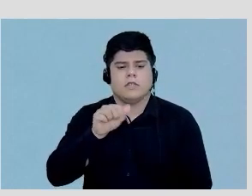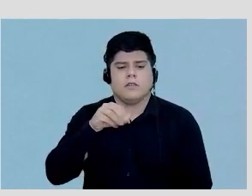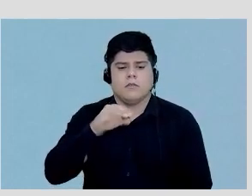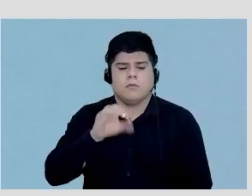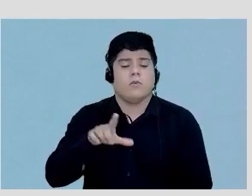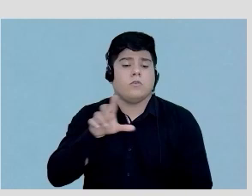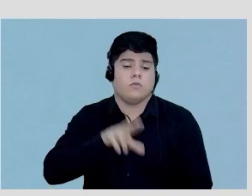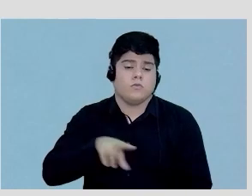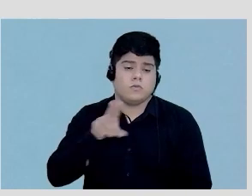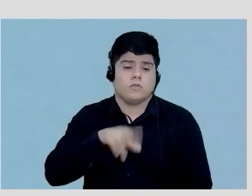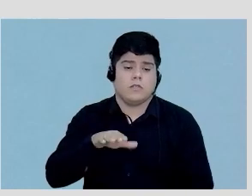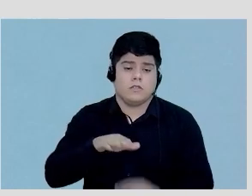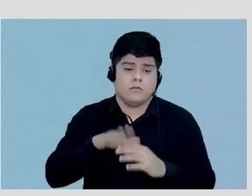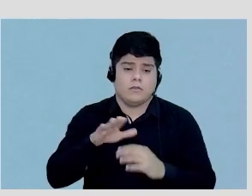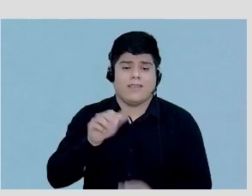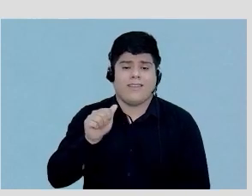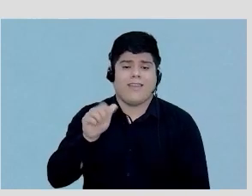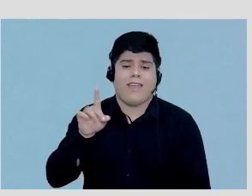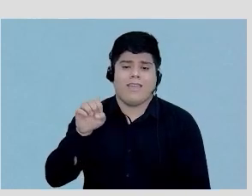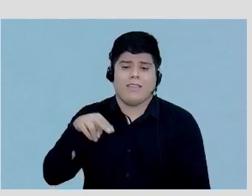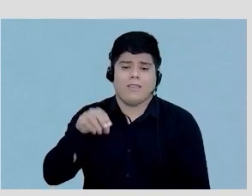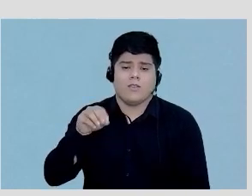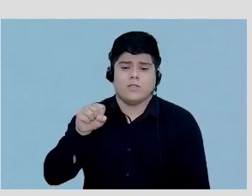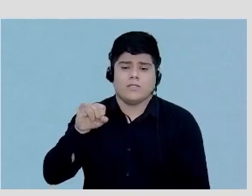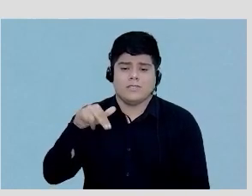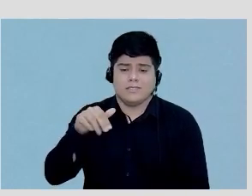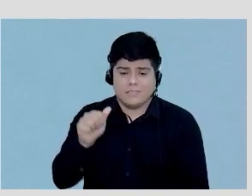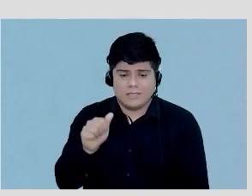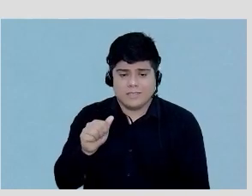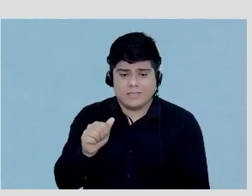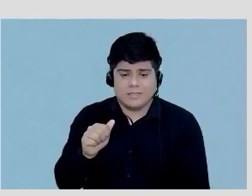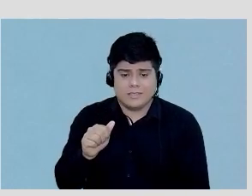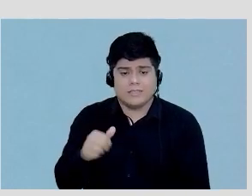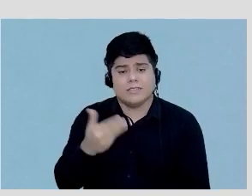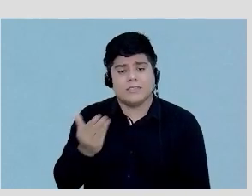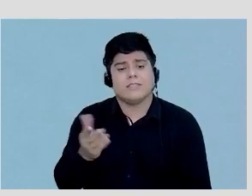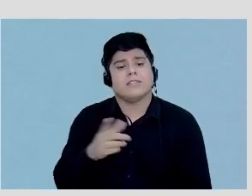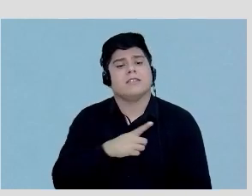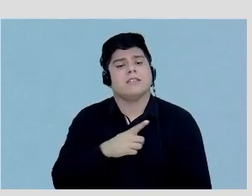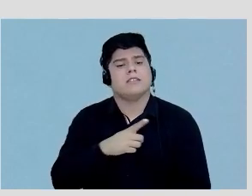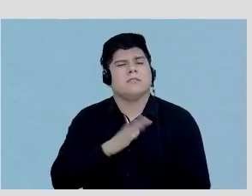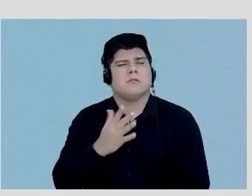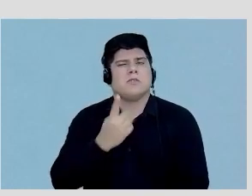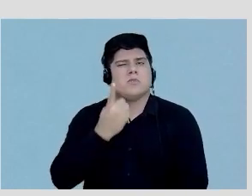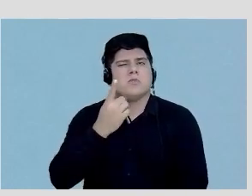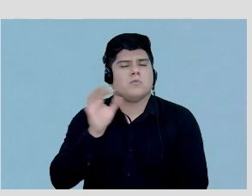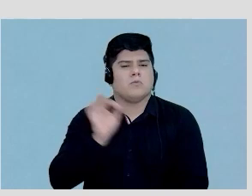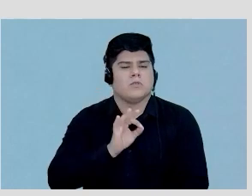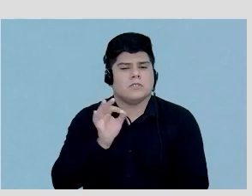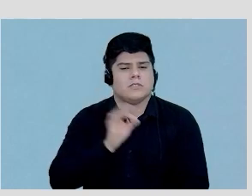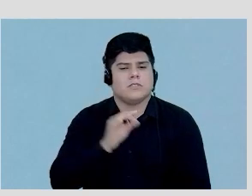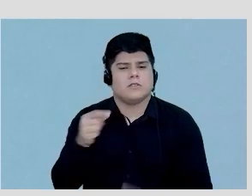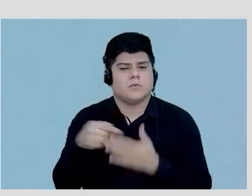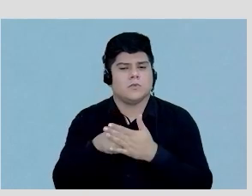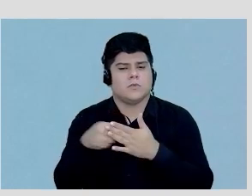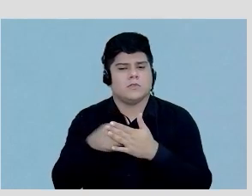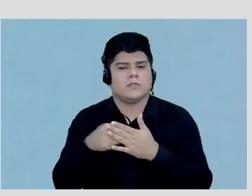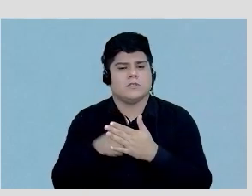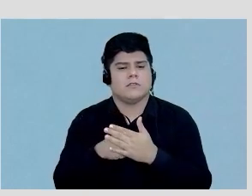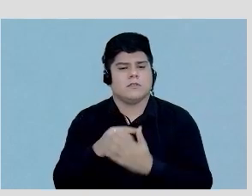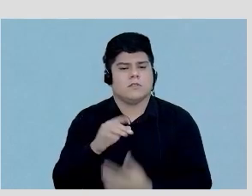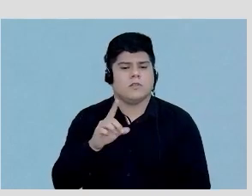usado mais recentemente a adenosina, e a gente tem aqui em torno de 1% dos exames com